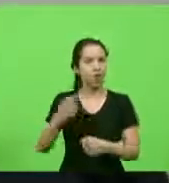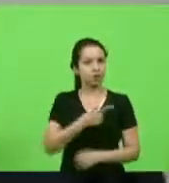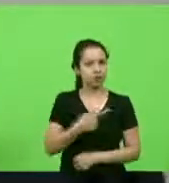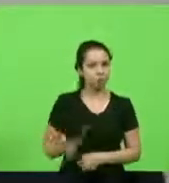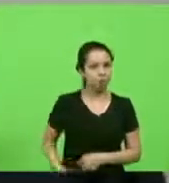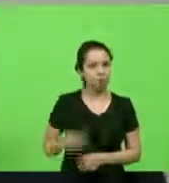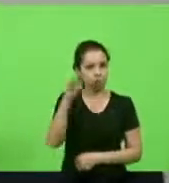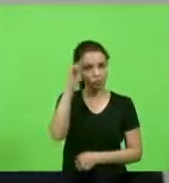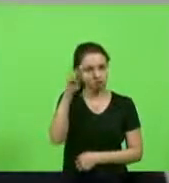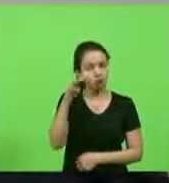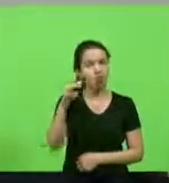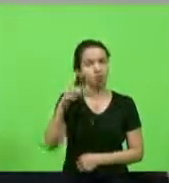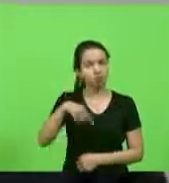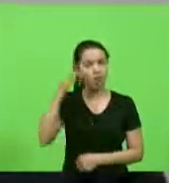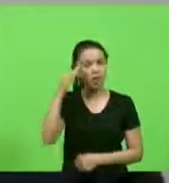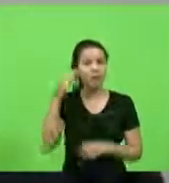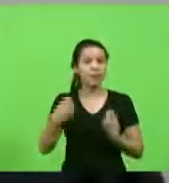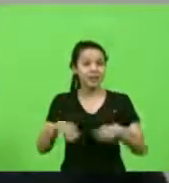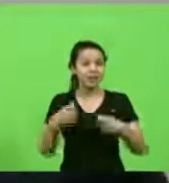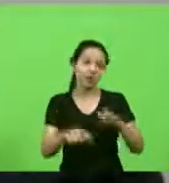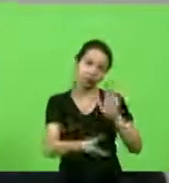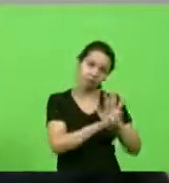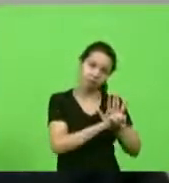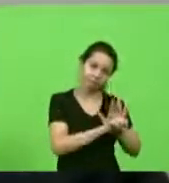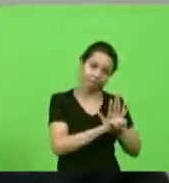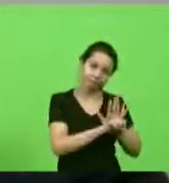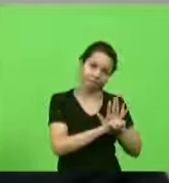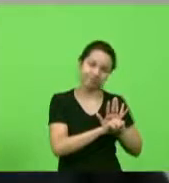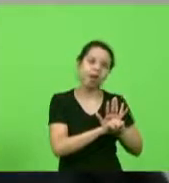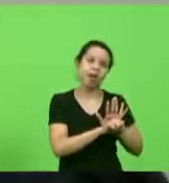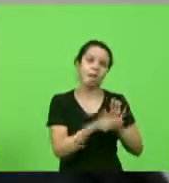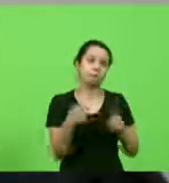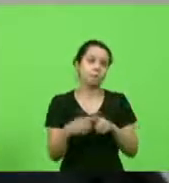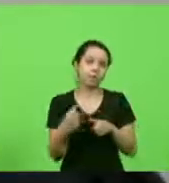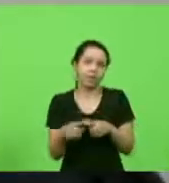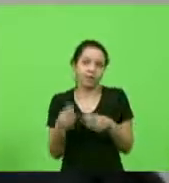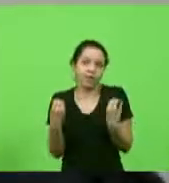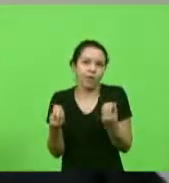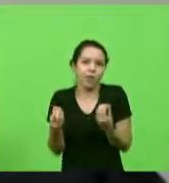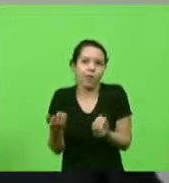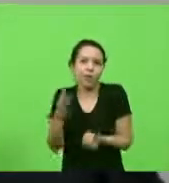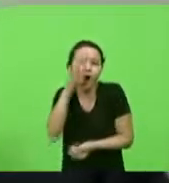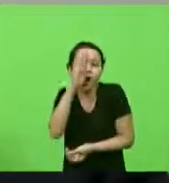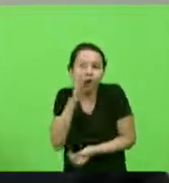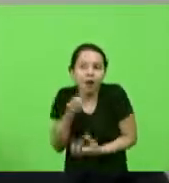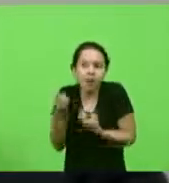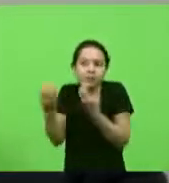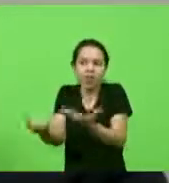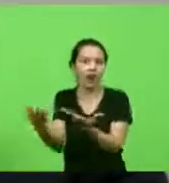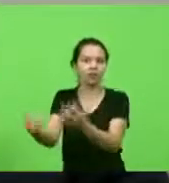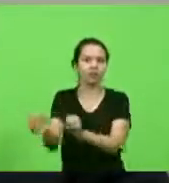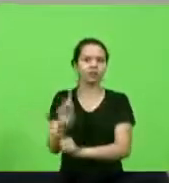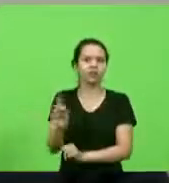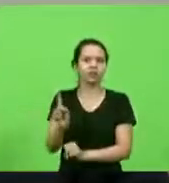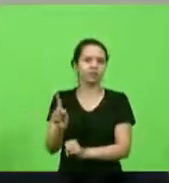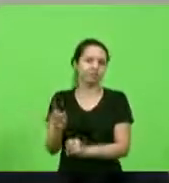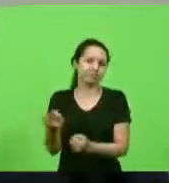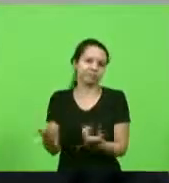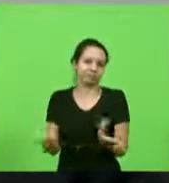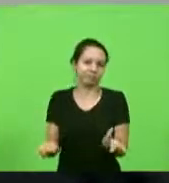faltava uma base legal porque também inacreditável não receber gratuitamente um projeto de engenharia uma vez que